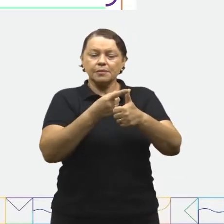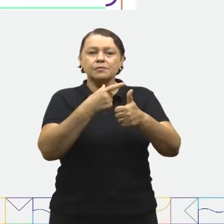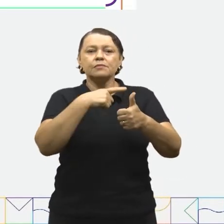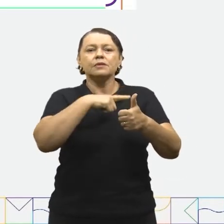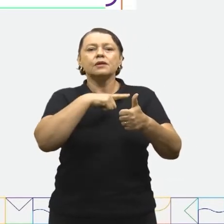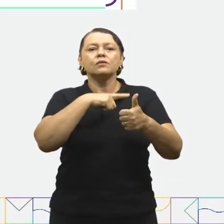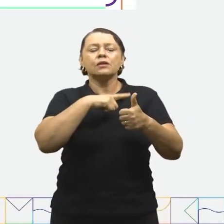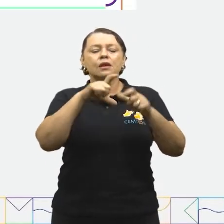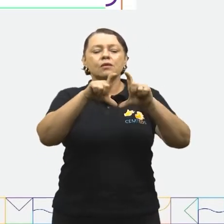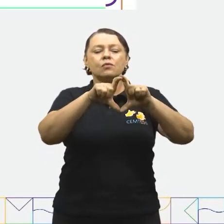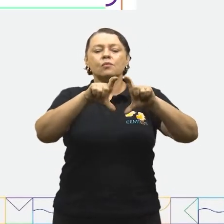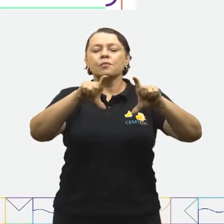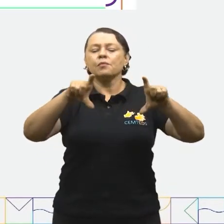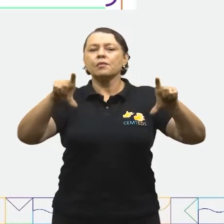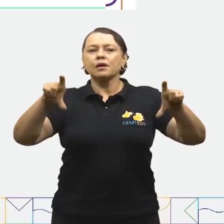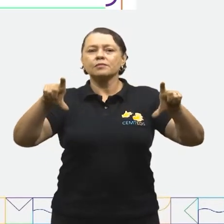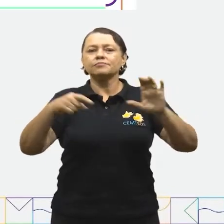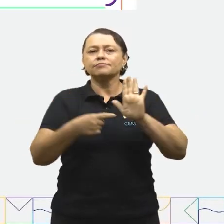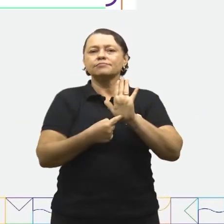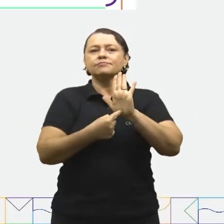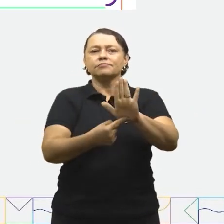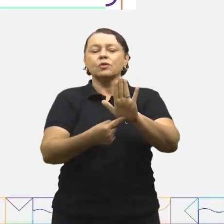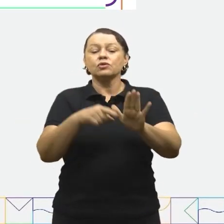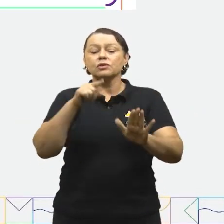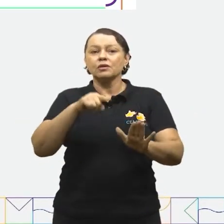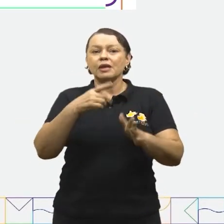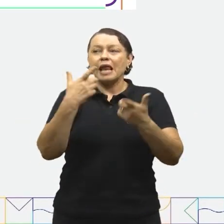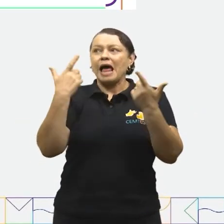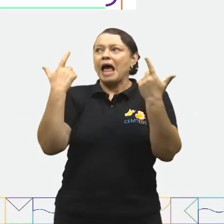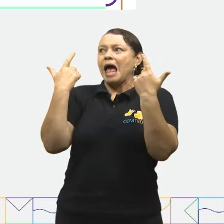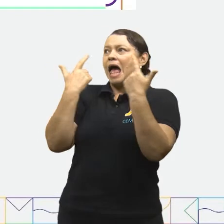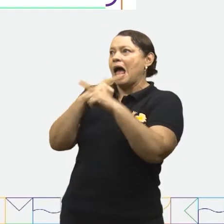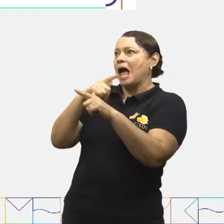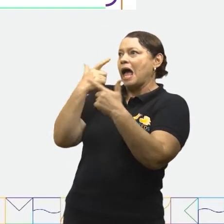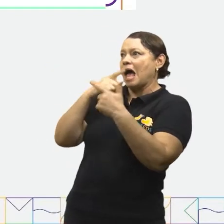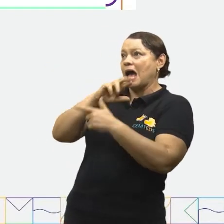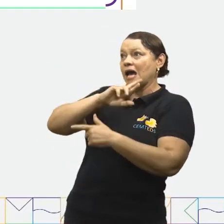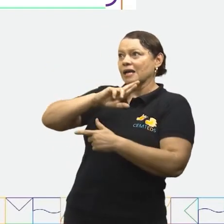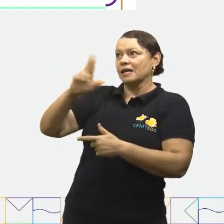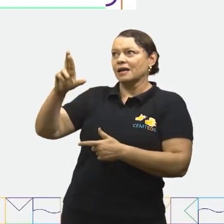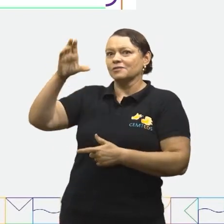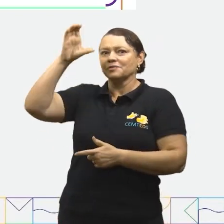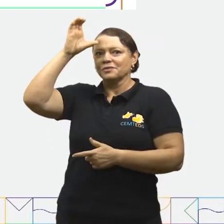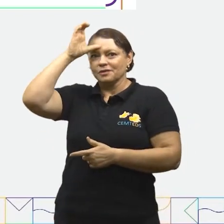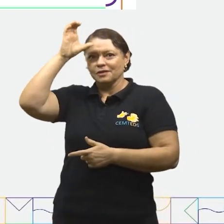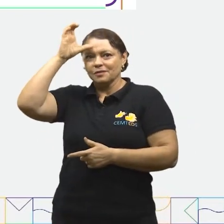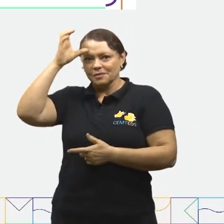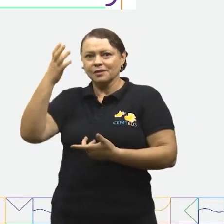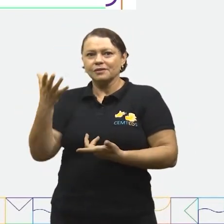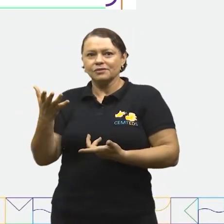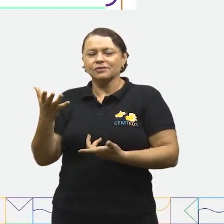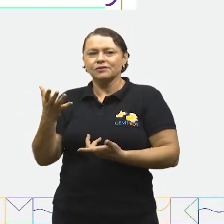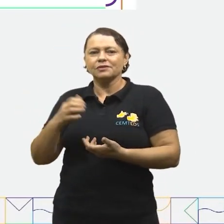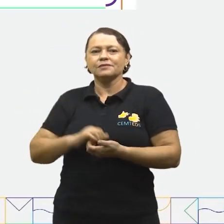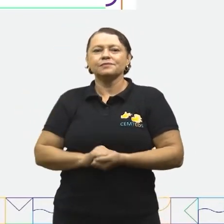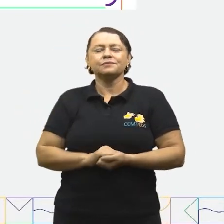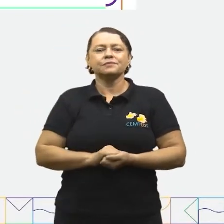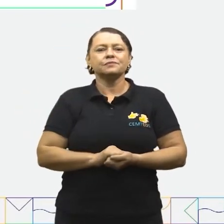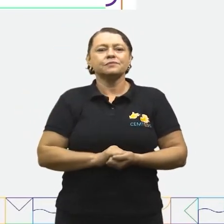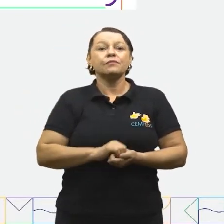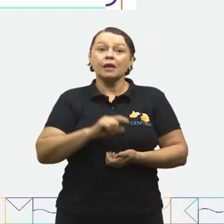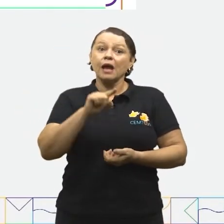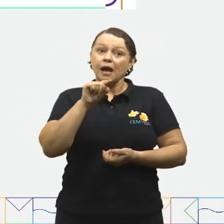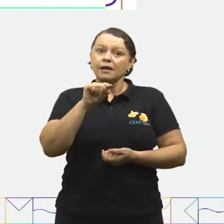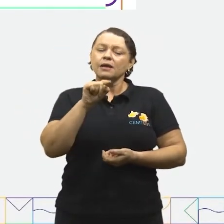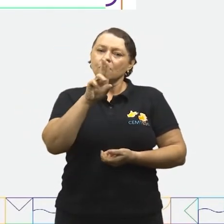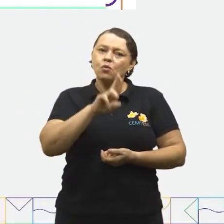termino o parágrafo indicando que a Márcia gargalhou e respondeu a sua tia. Ao chamar a fala, uso os dois